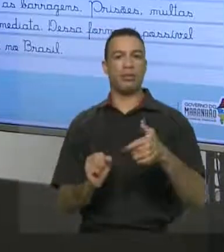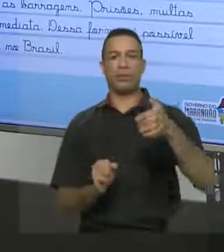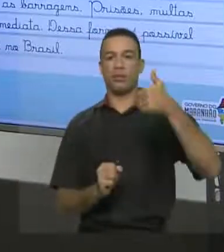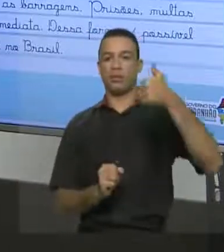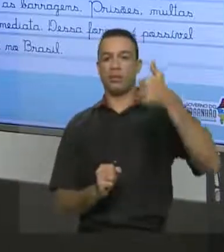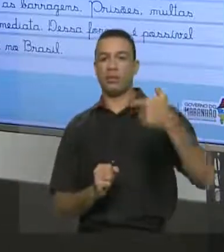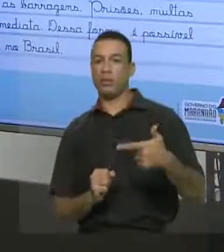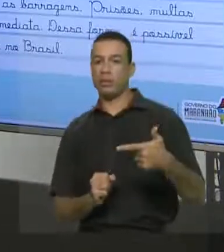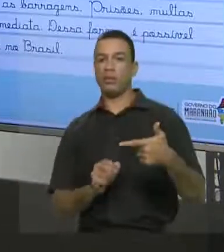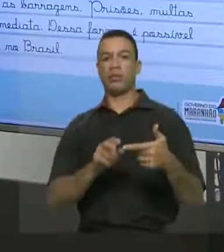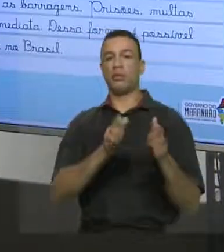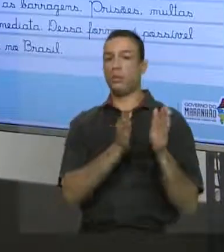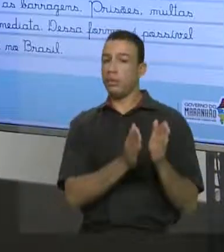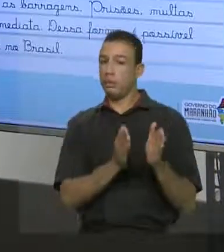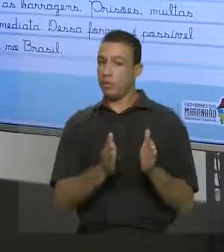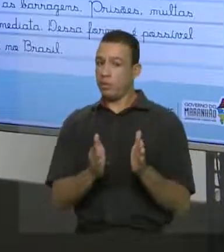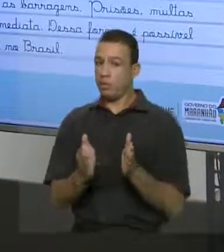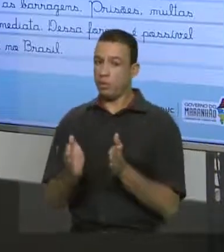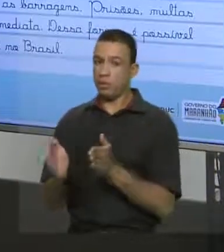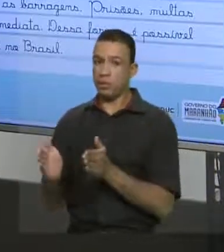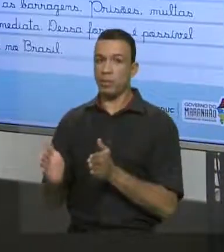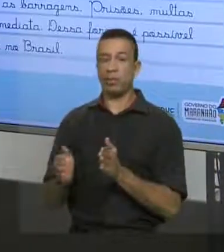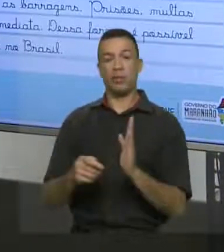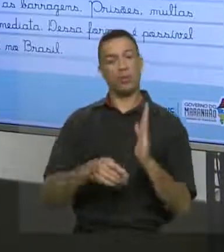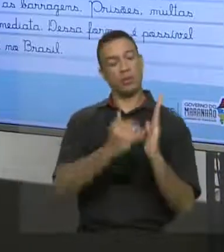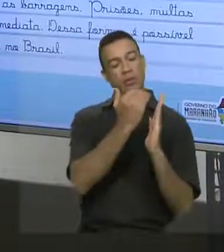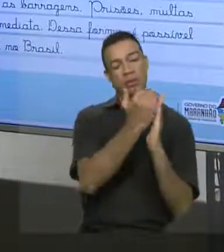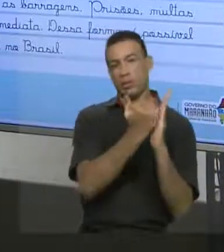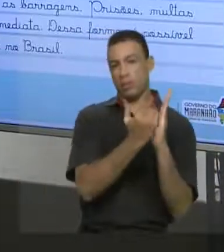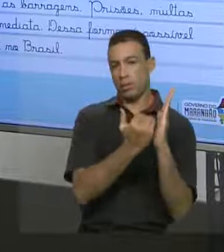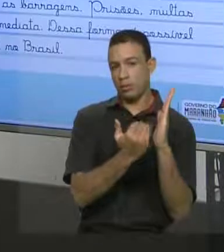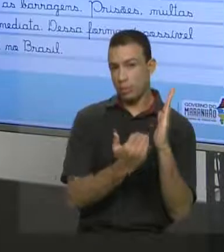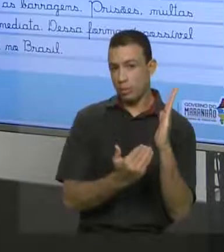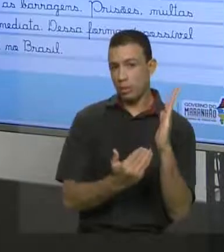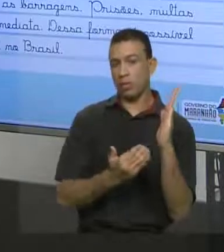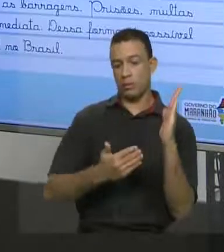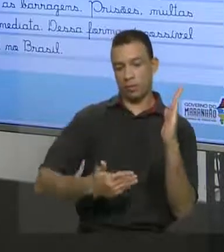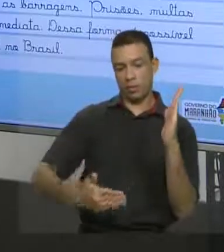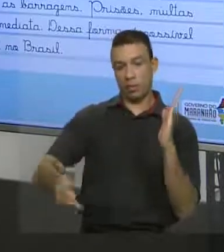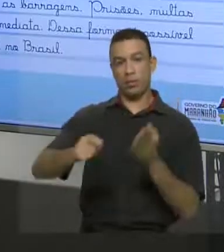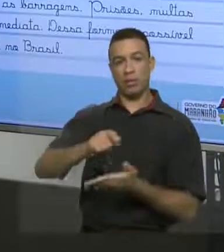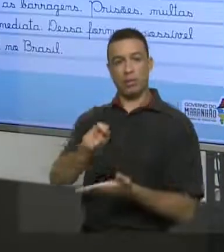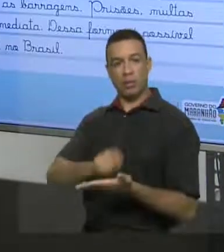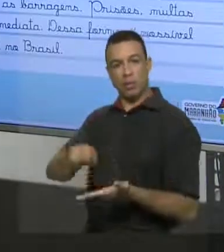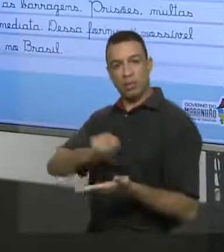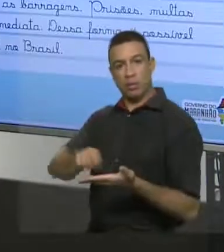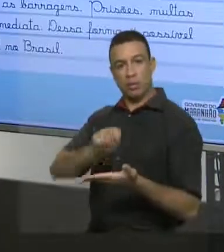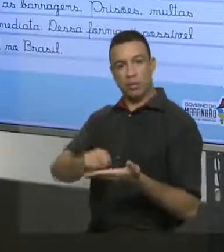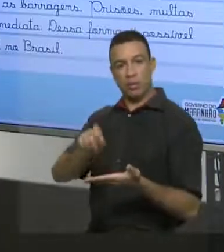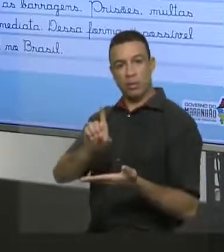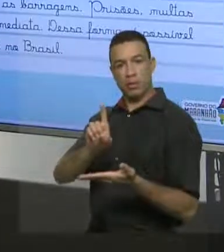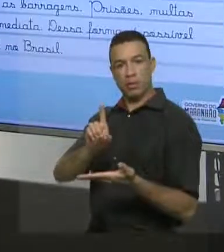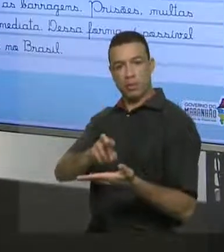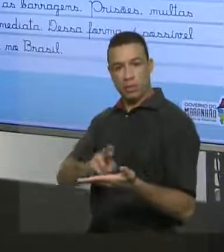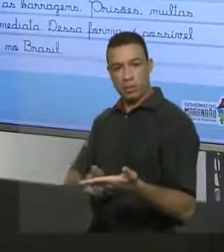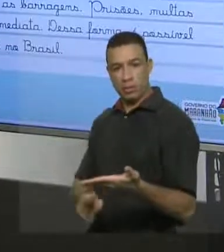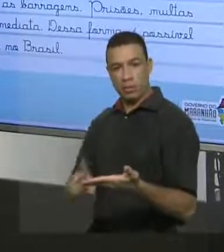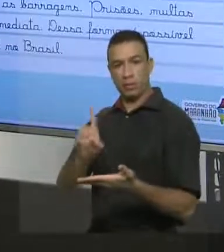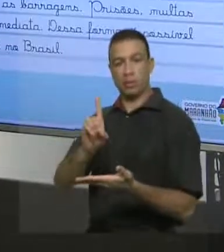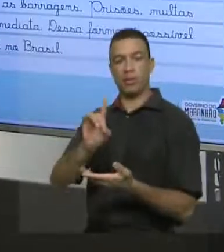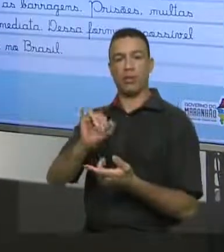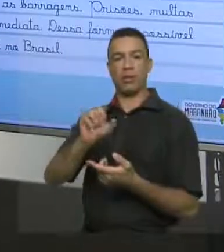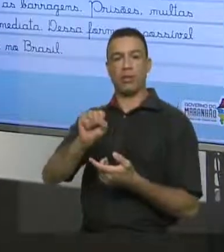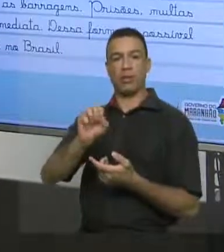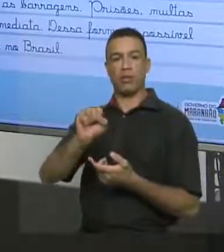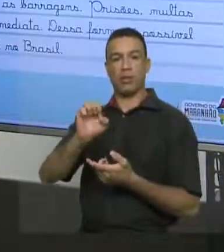aí. Observem, é uma sequência que foi construída no desenrolar da dissertação. Tudo bem? Então,